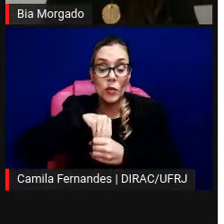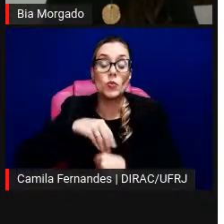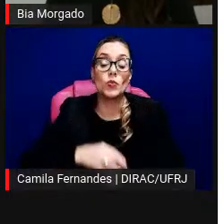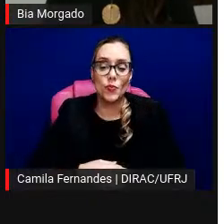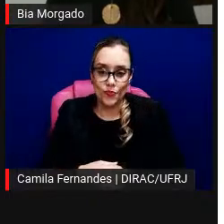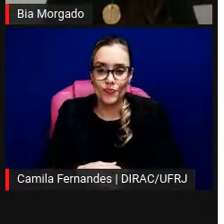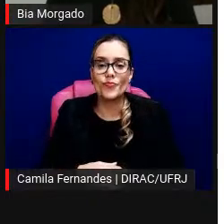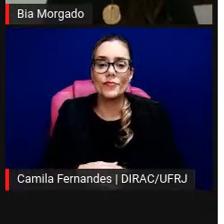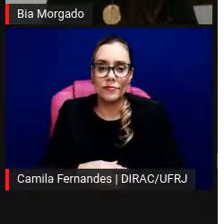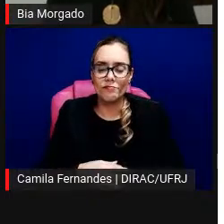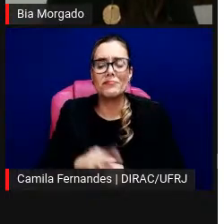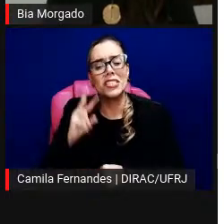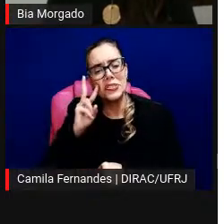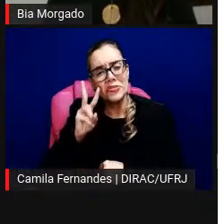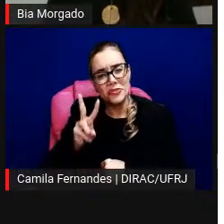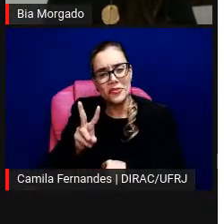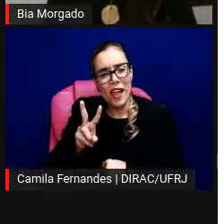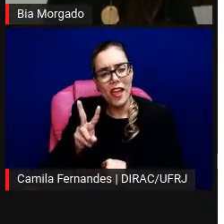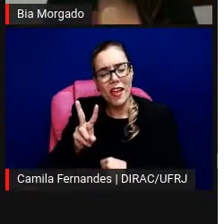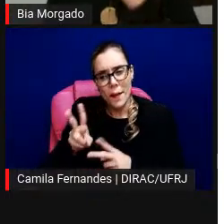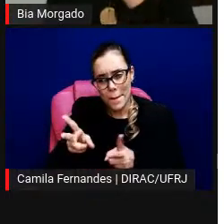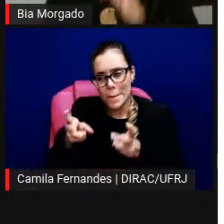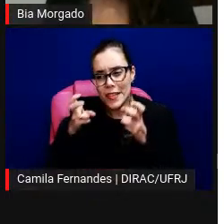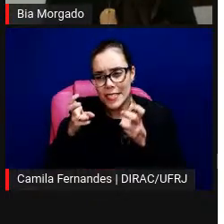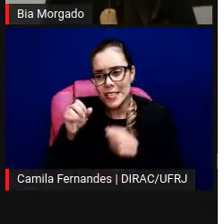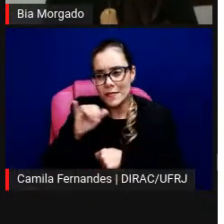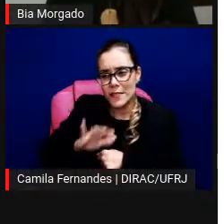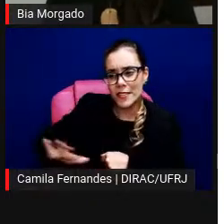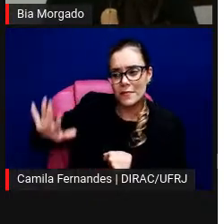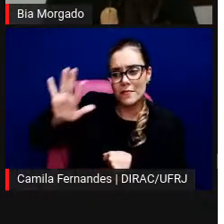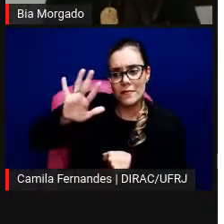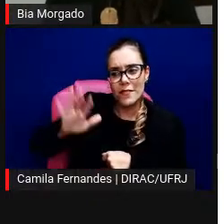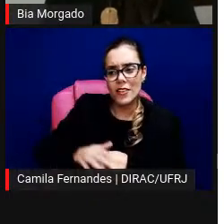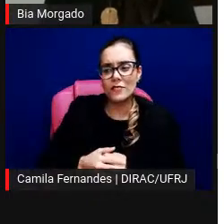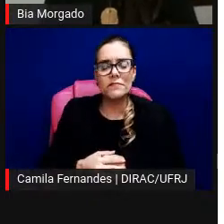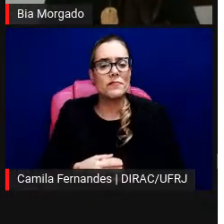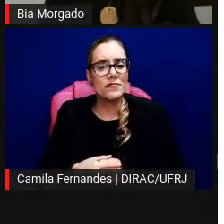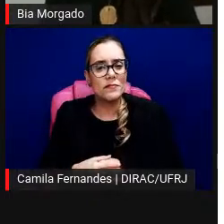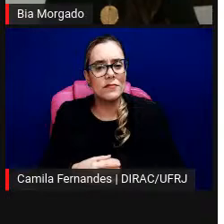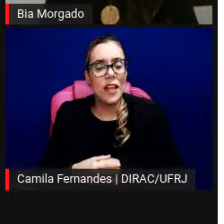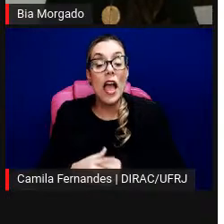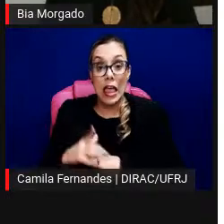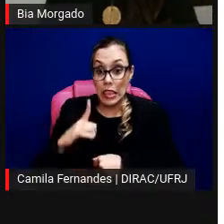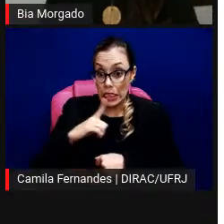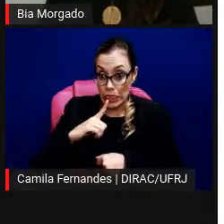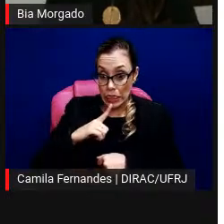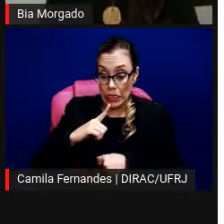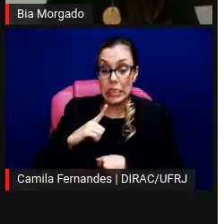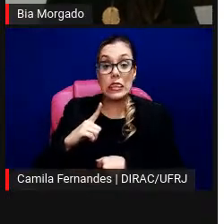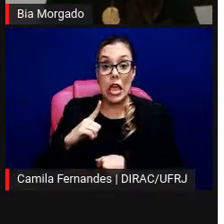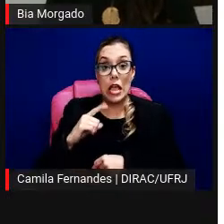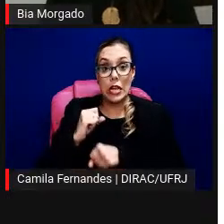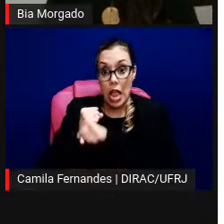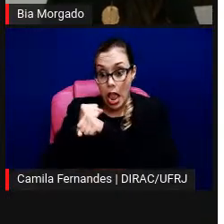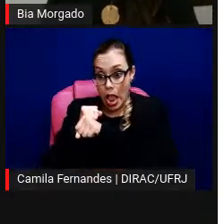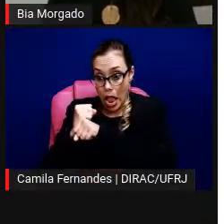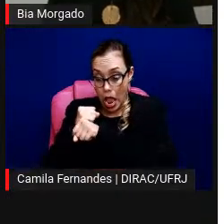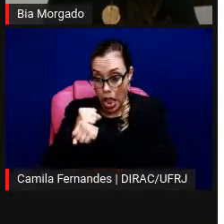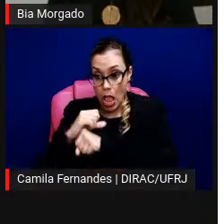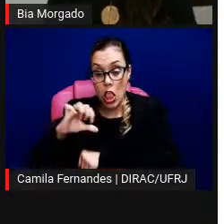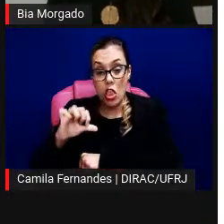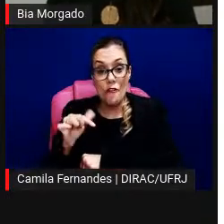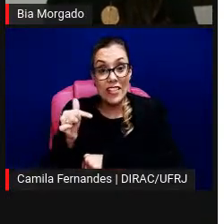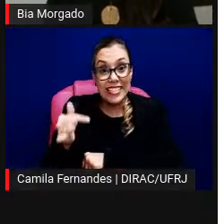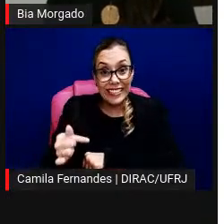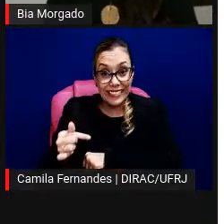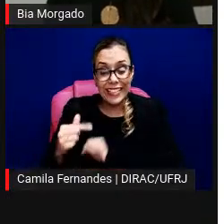da sala de exibição da décima documenta de Castro em 97, apesar de terem sido criadas réplicas, na hora